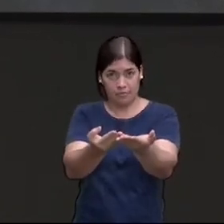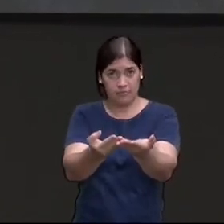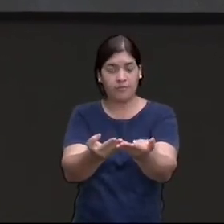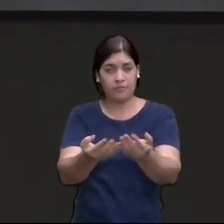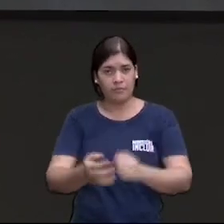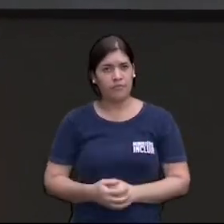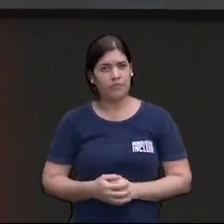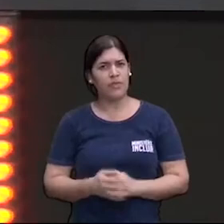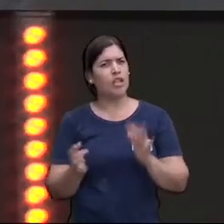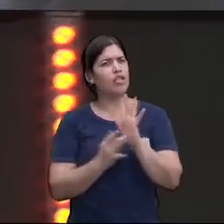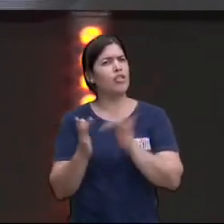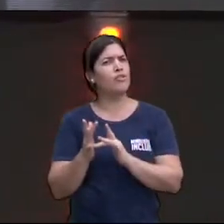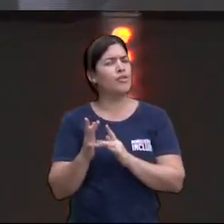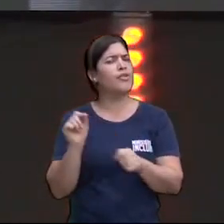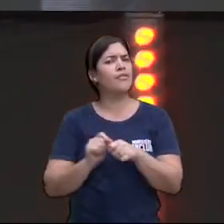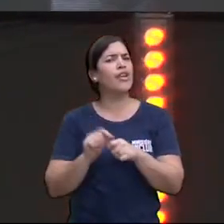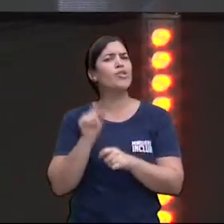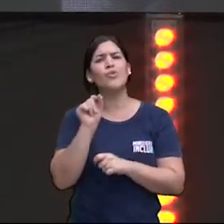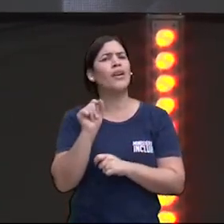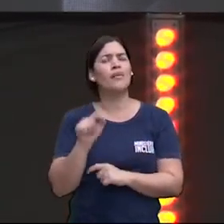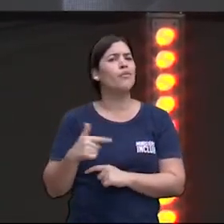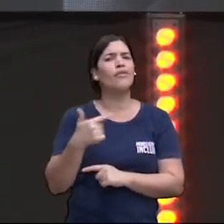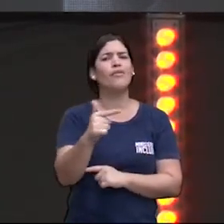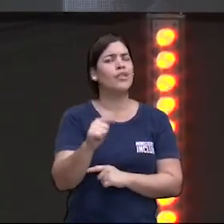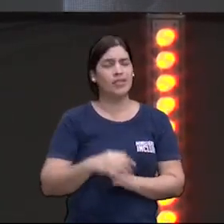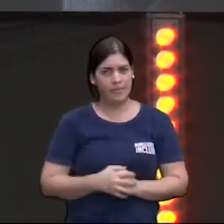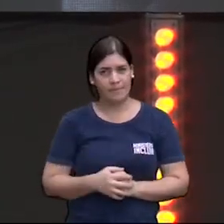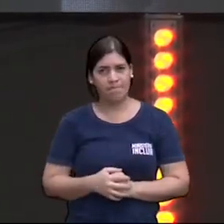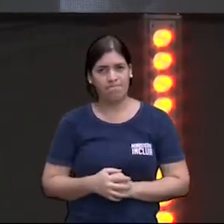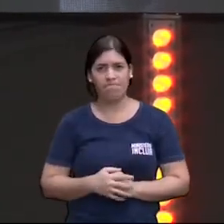o que Jesus fez por você foi muito mais forte